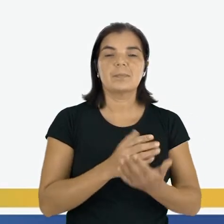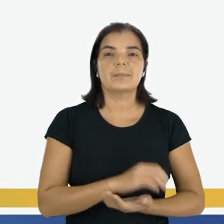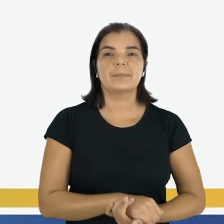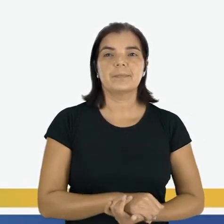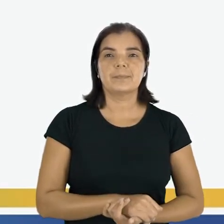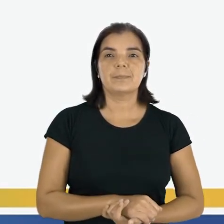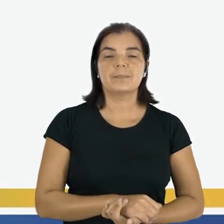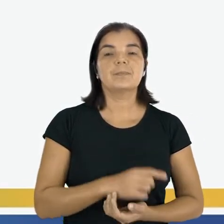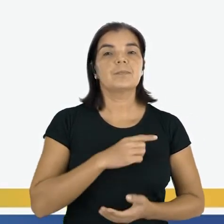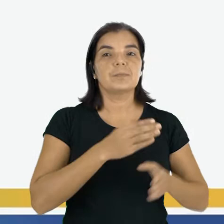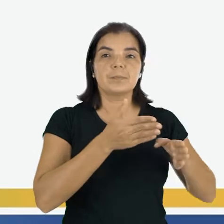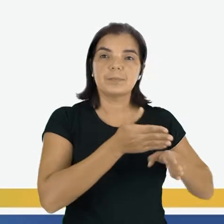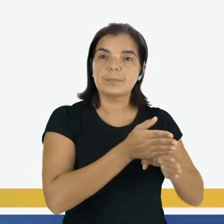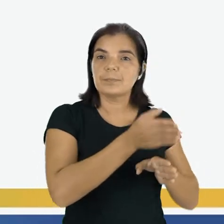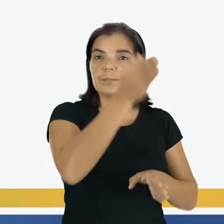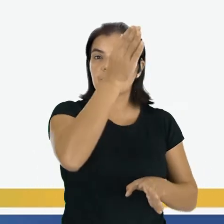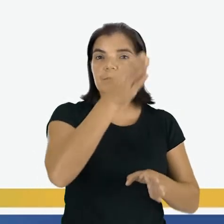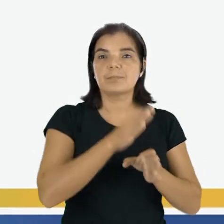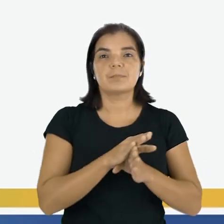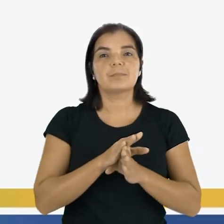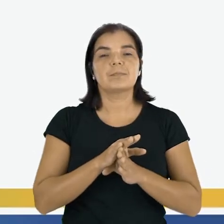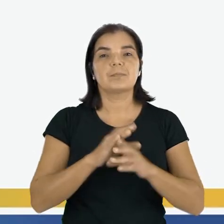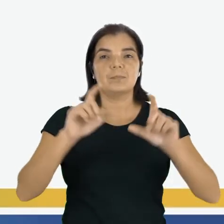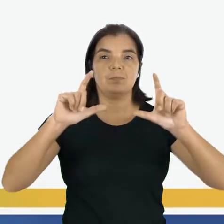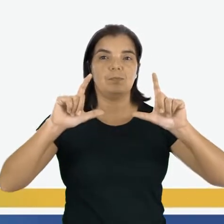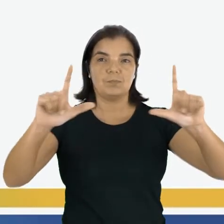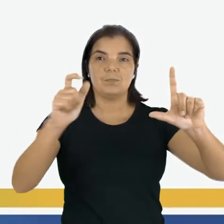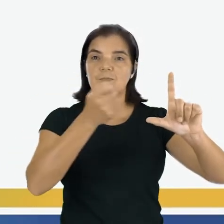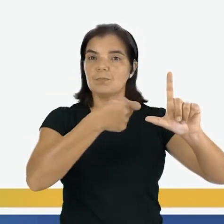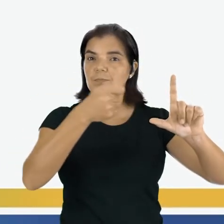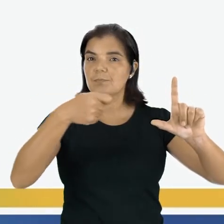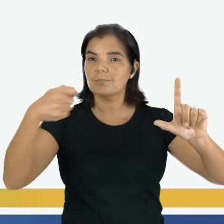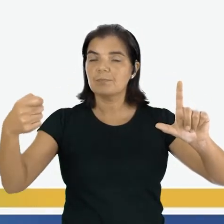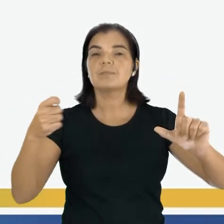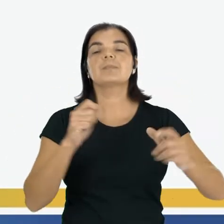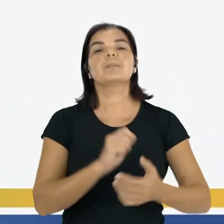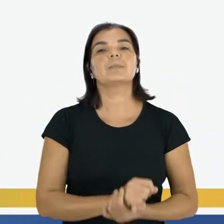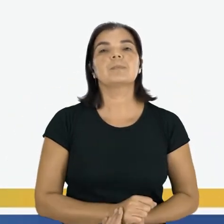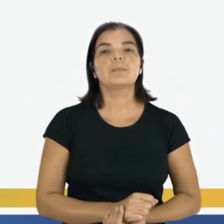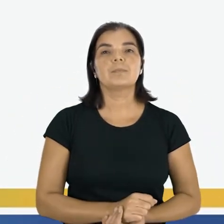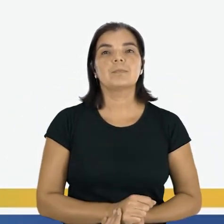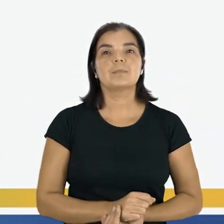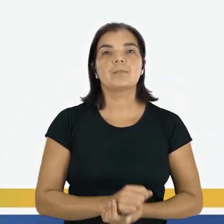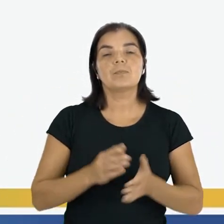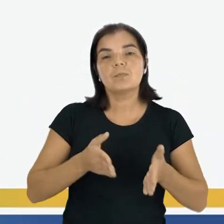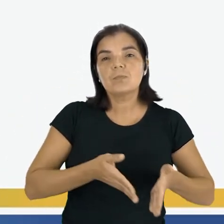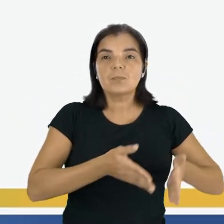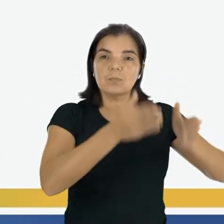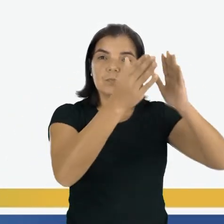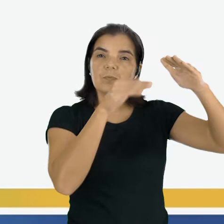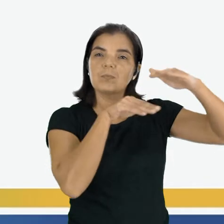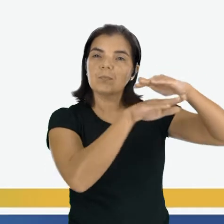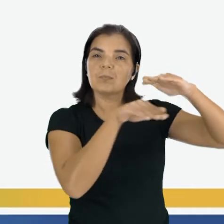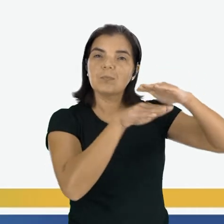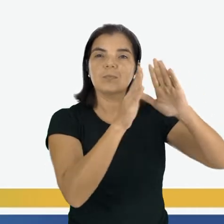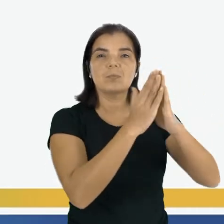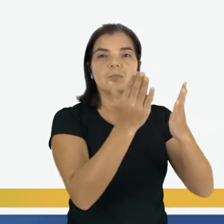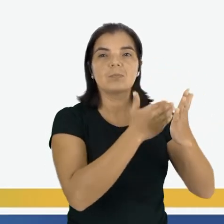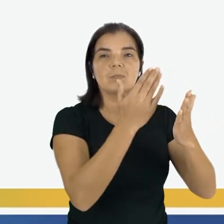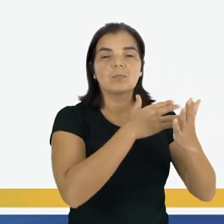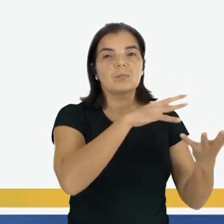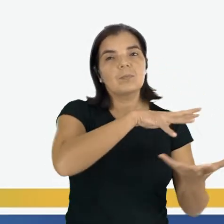Tem paredes, tem o quadro, ao lado do quadro tem uma estante com alguns livros, um